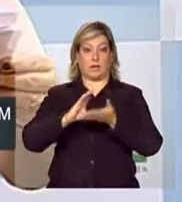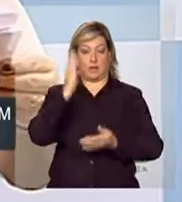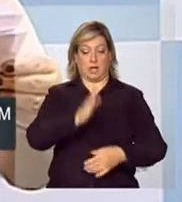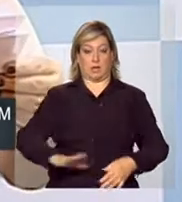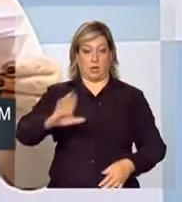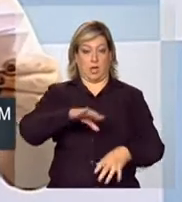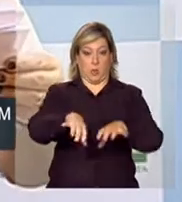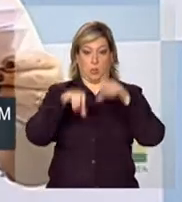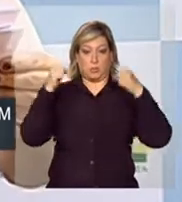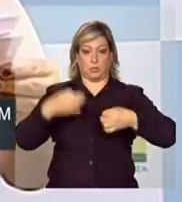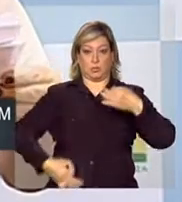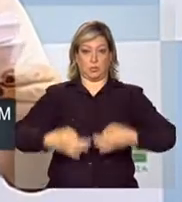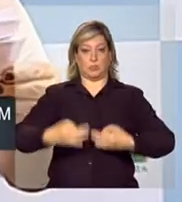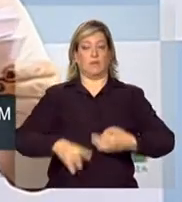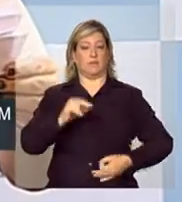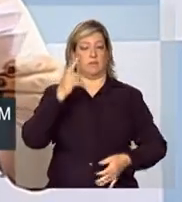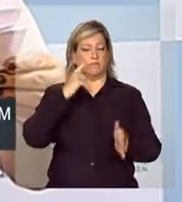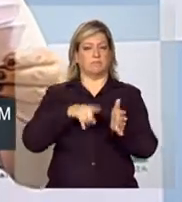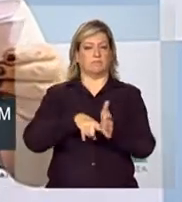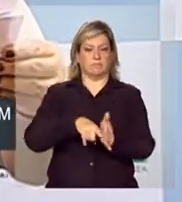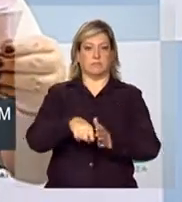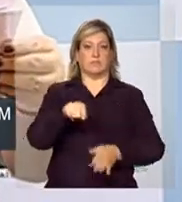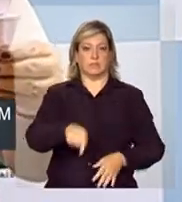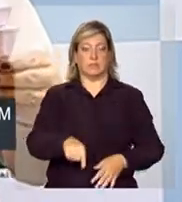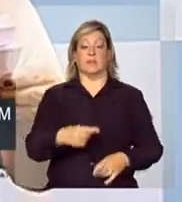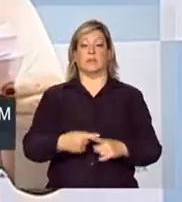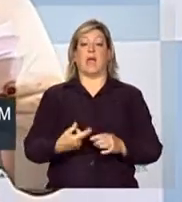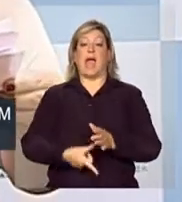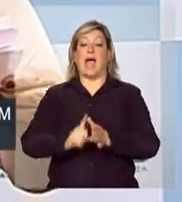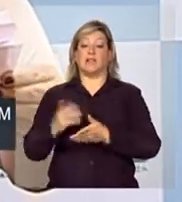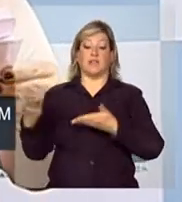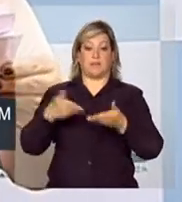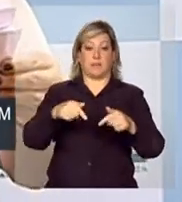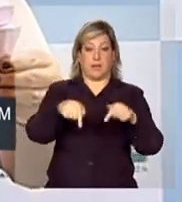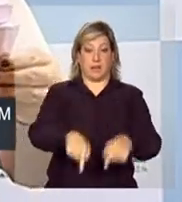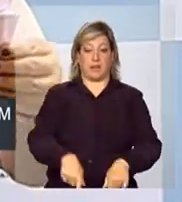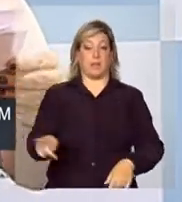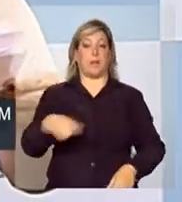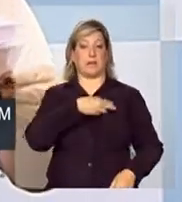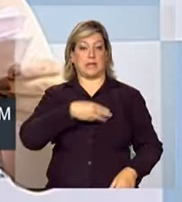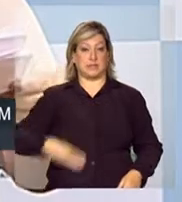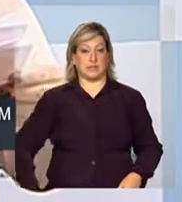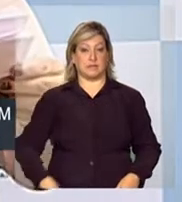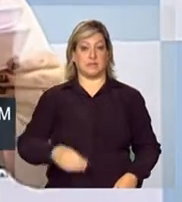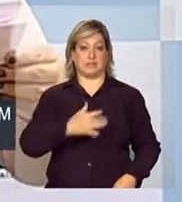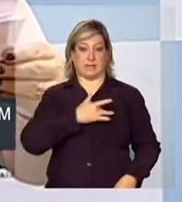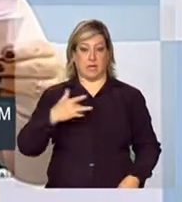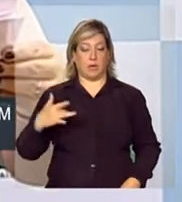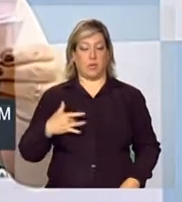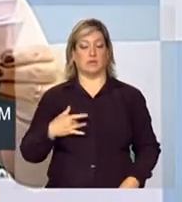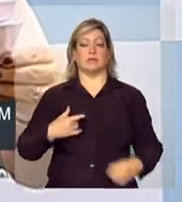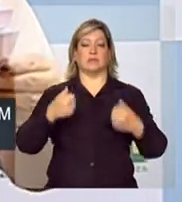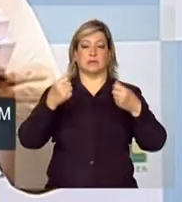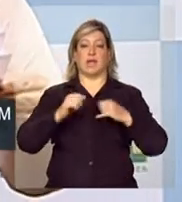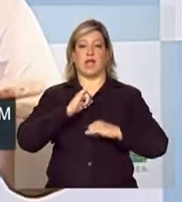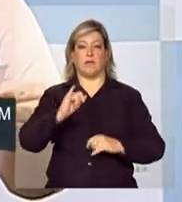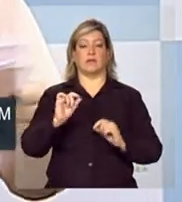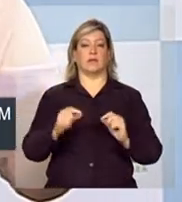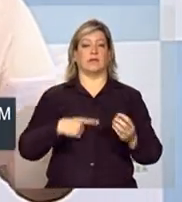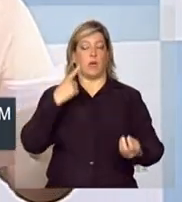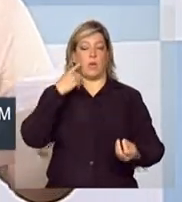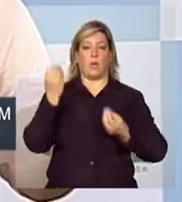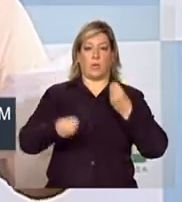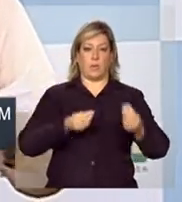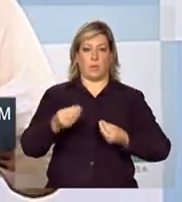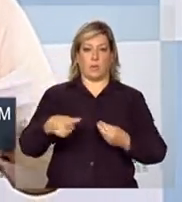tanto que antes de vir para cá, para o Ministério, anunciar para a imprensa, o ministro Alexandre Padilha apresentou a nova resolução da Agência Nacional de Saúde